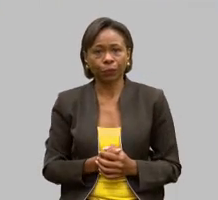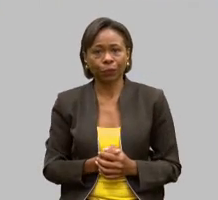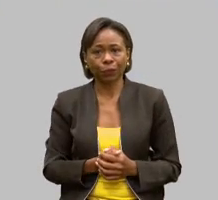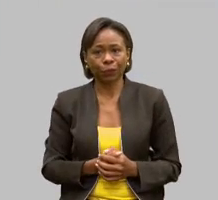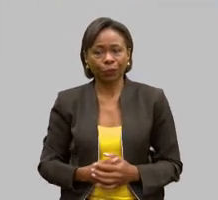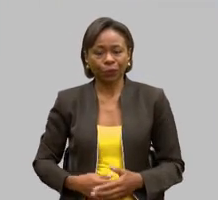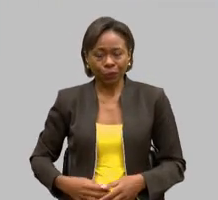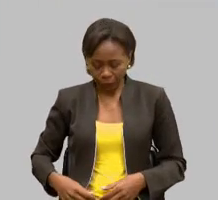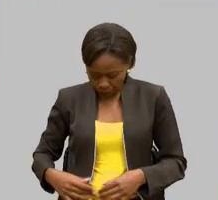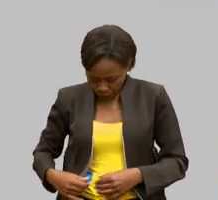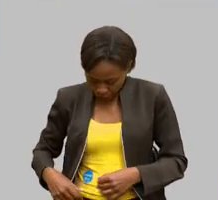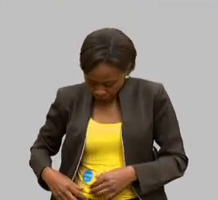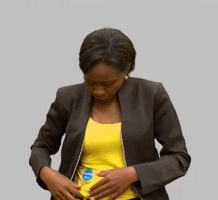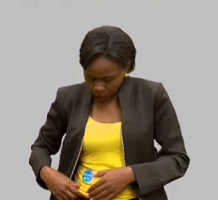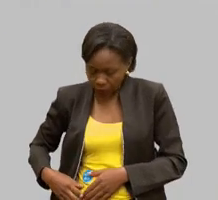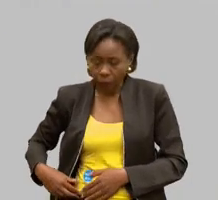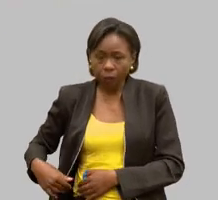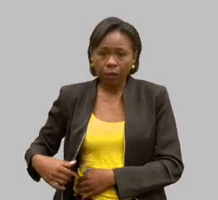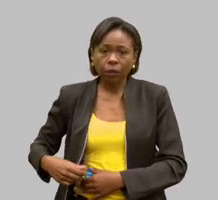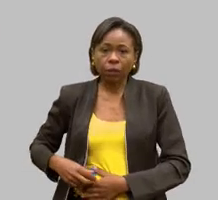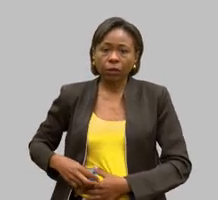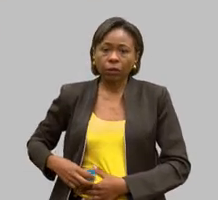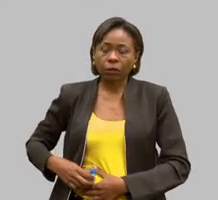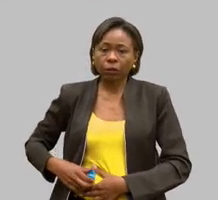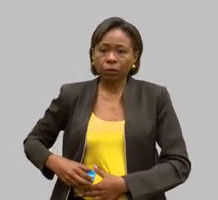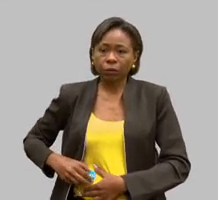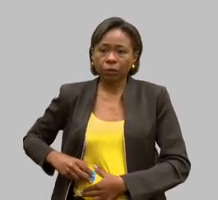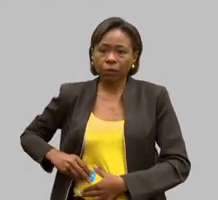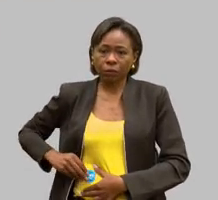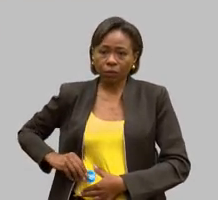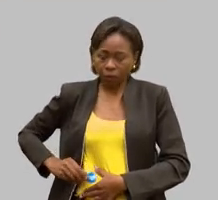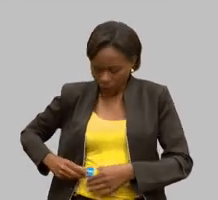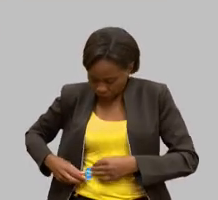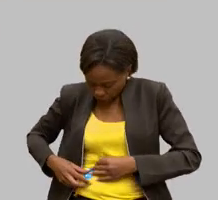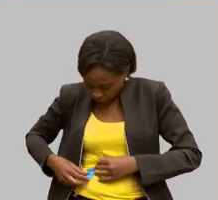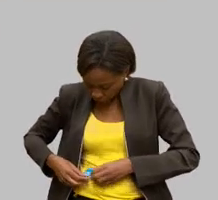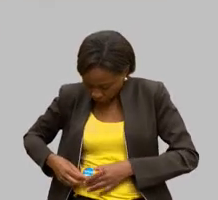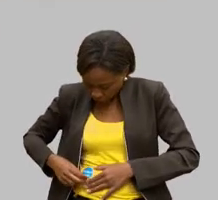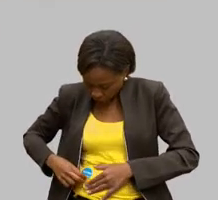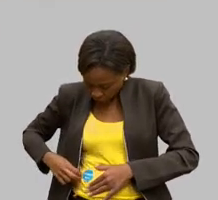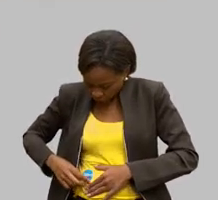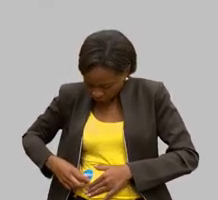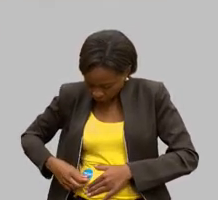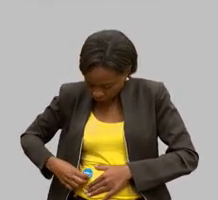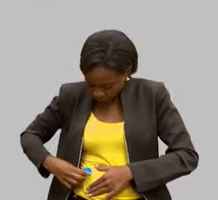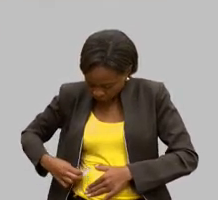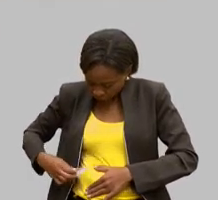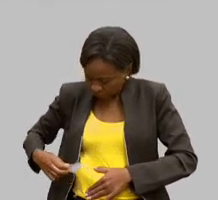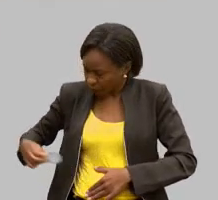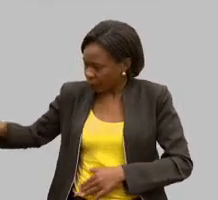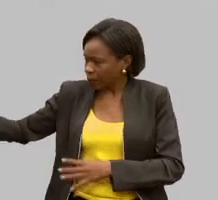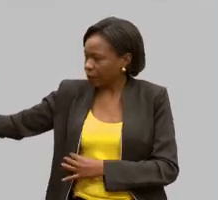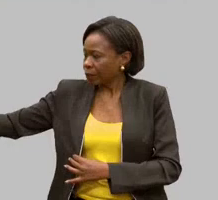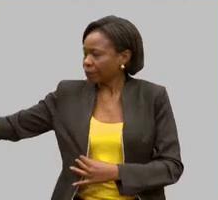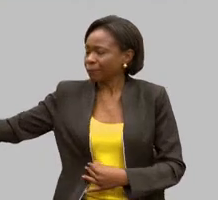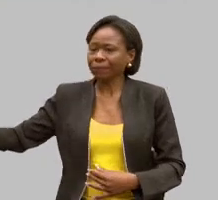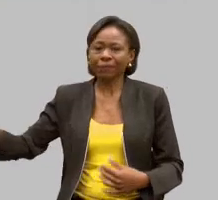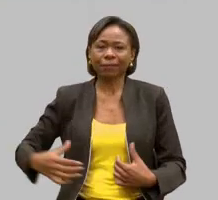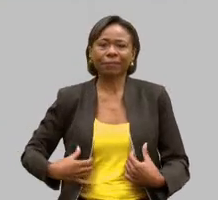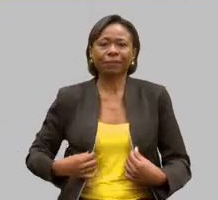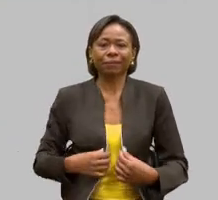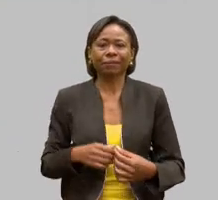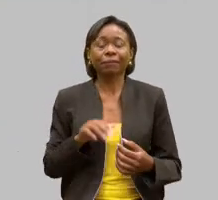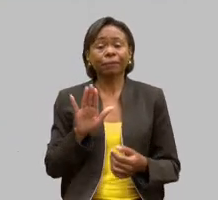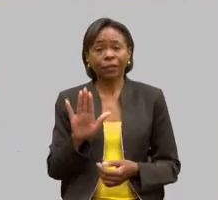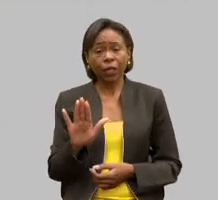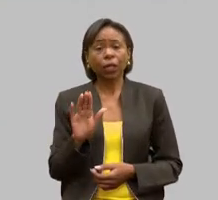deputado Eduardo Bechir. Meu caro presidente, deputado doutor Maurício, se vossa excelência